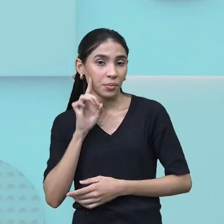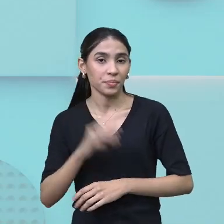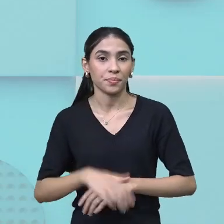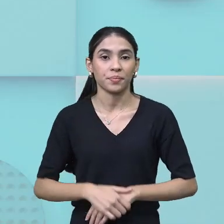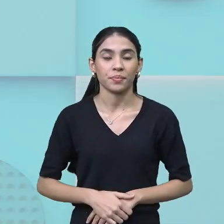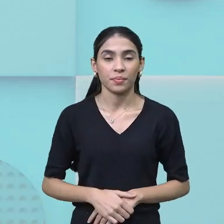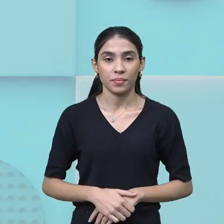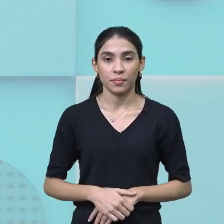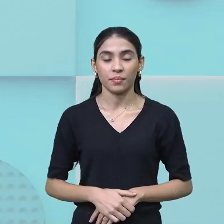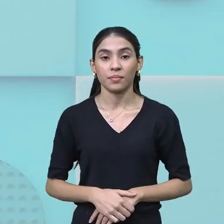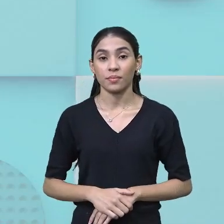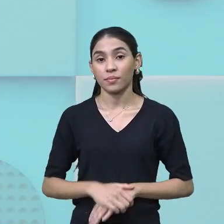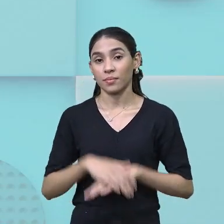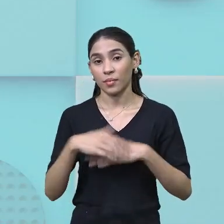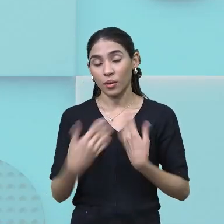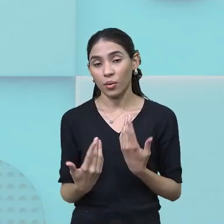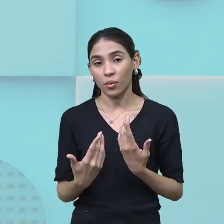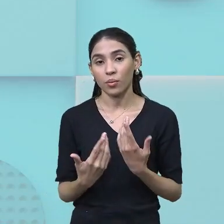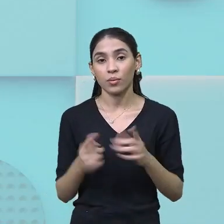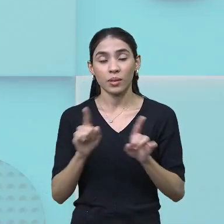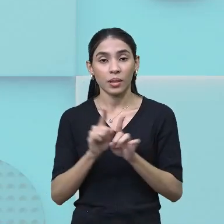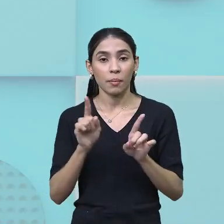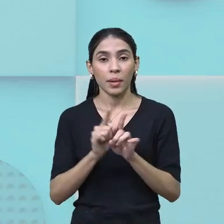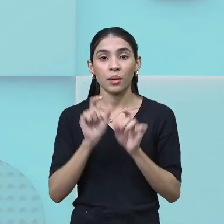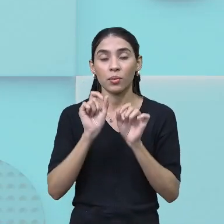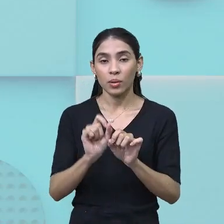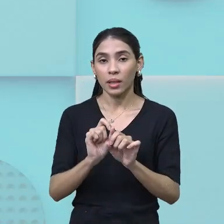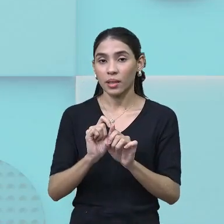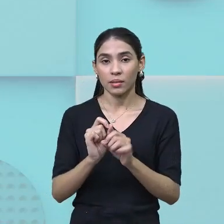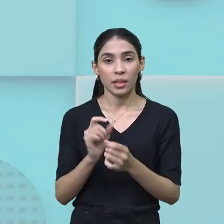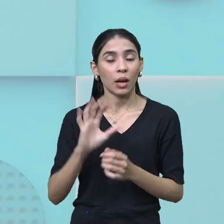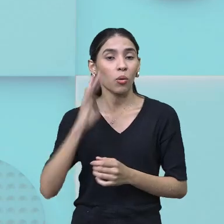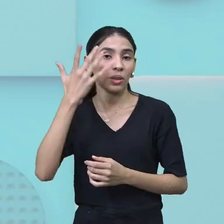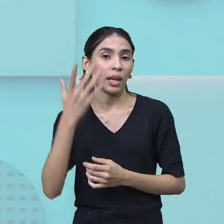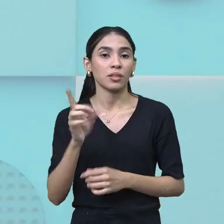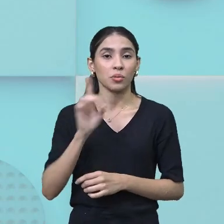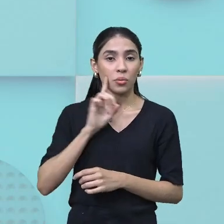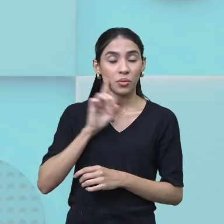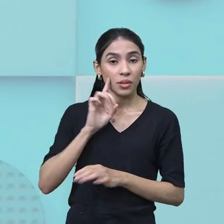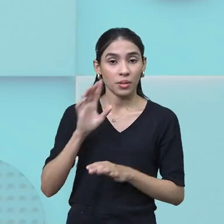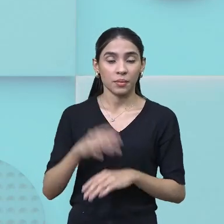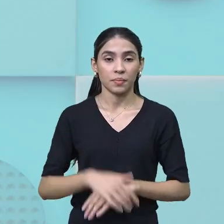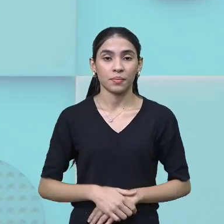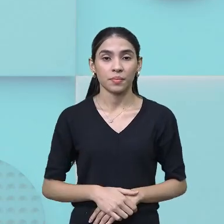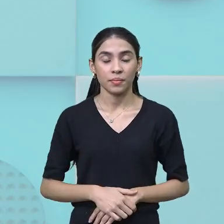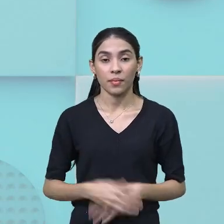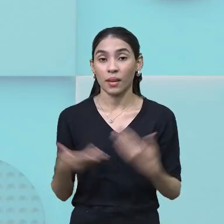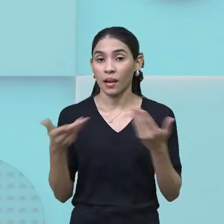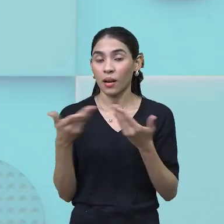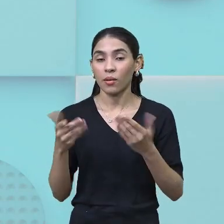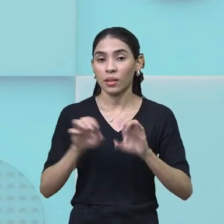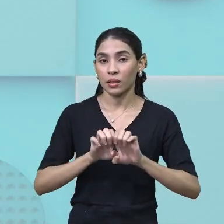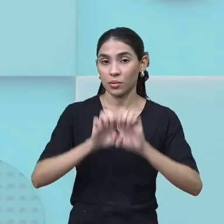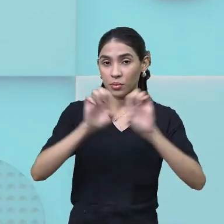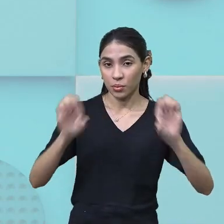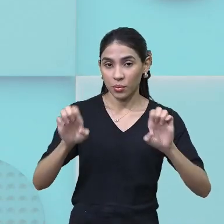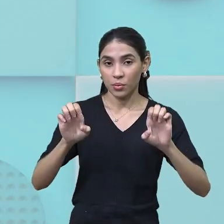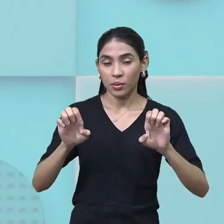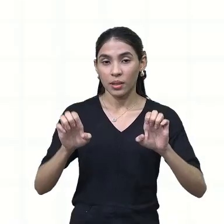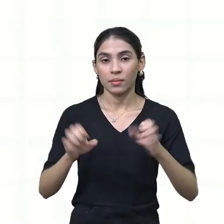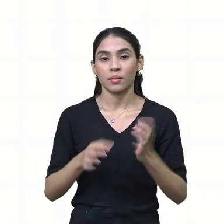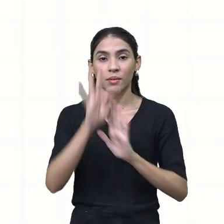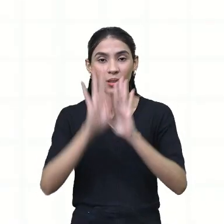real, ou fatos reais. Baseado nisso, vamos ver, então, a estrutura do texto